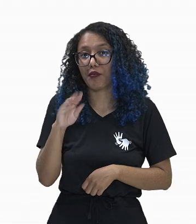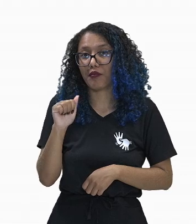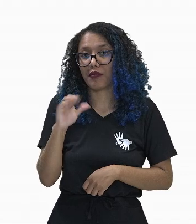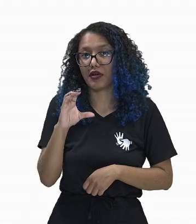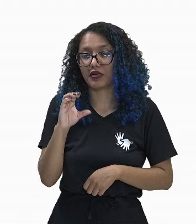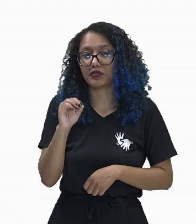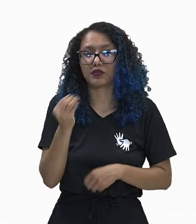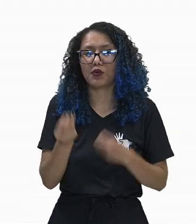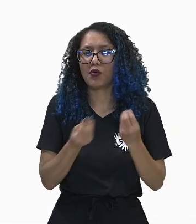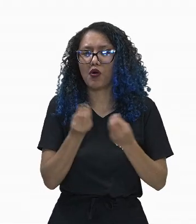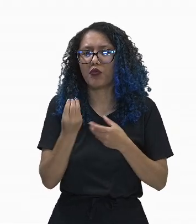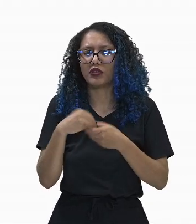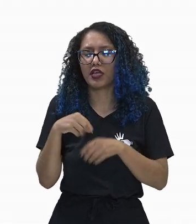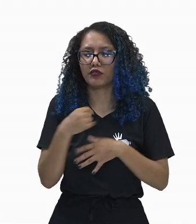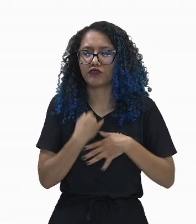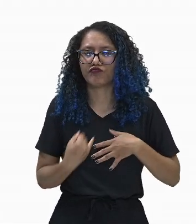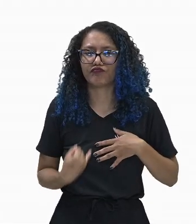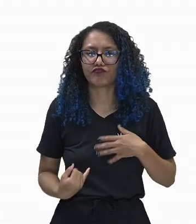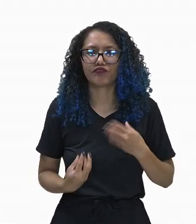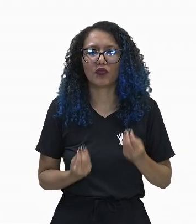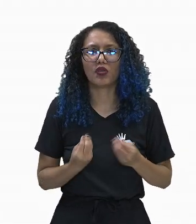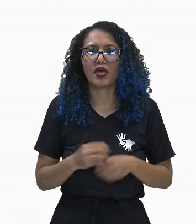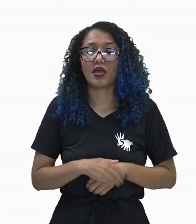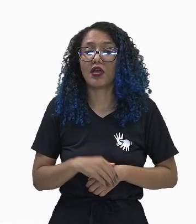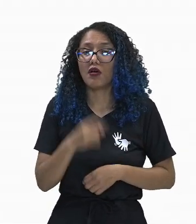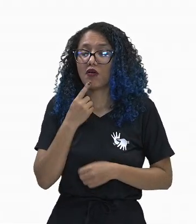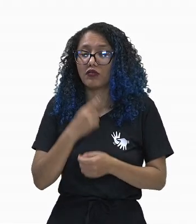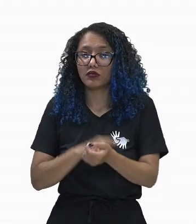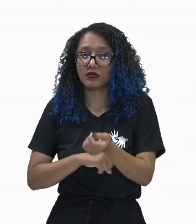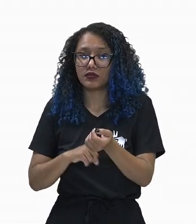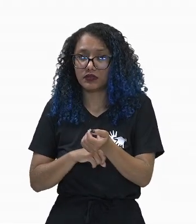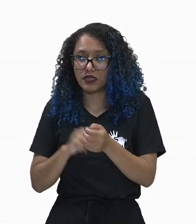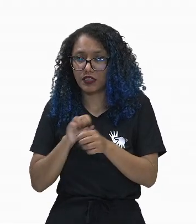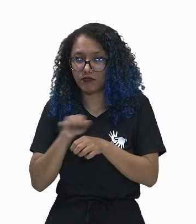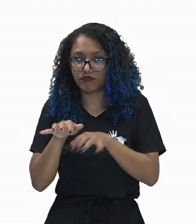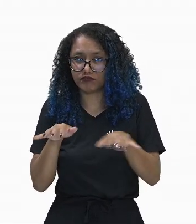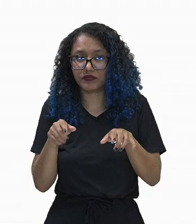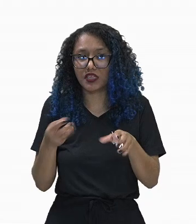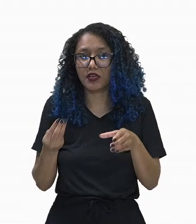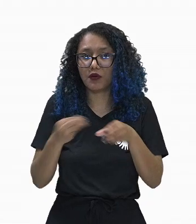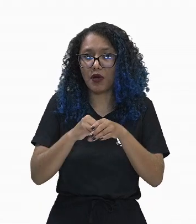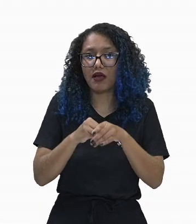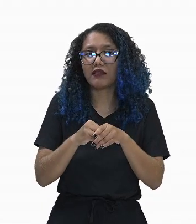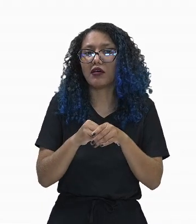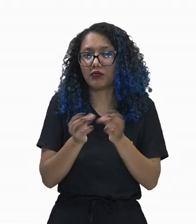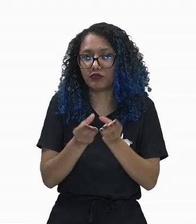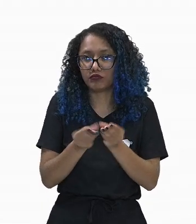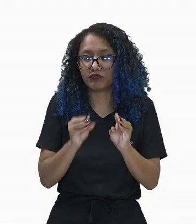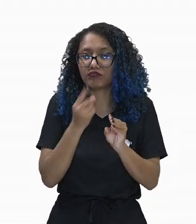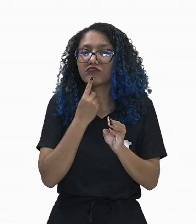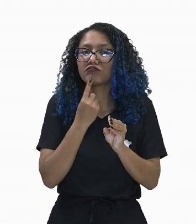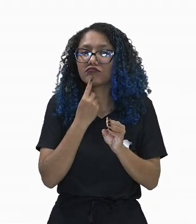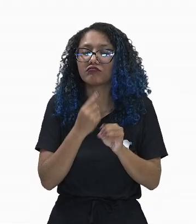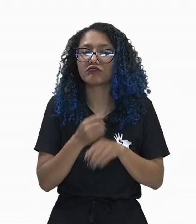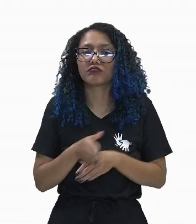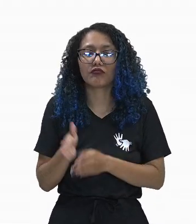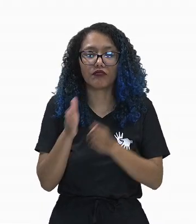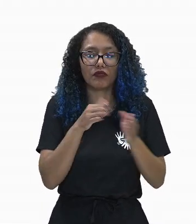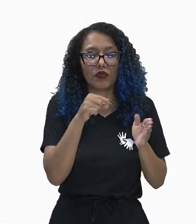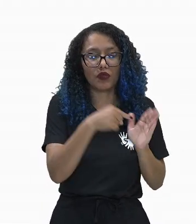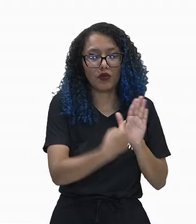sistema linfático, ele vai filtrar o sangue e armazenar glóbulos vermelhos. No sistema imunológico, ele vai